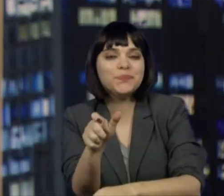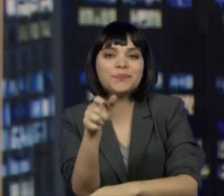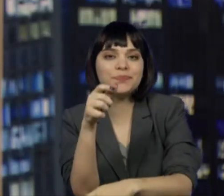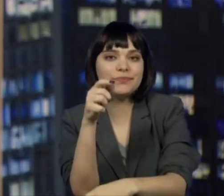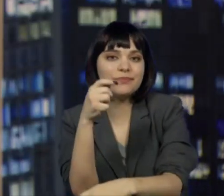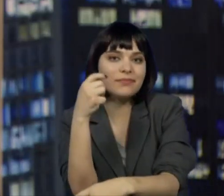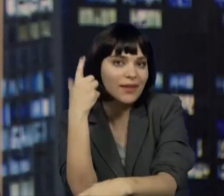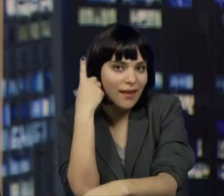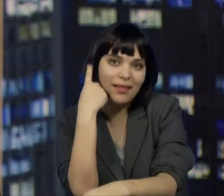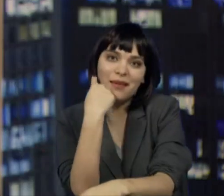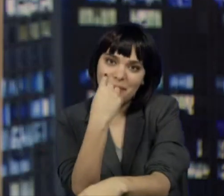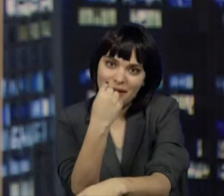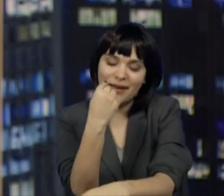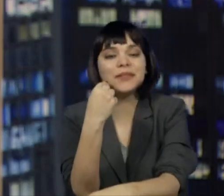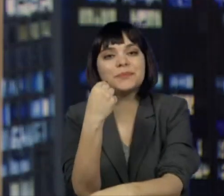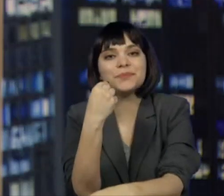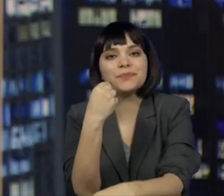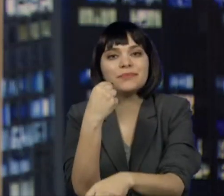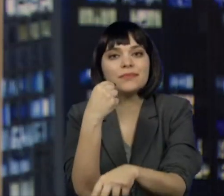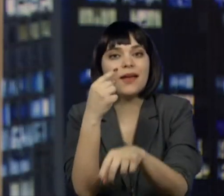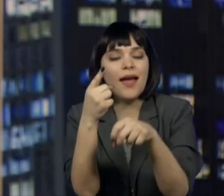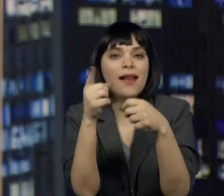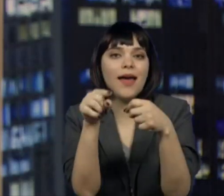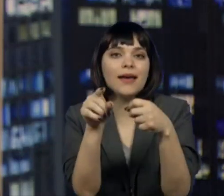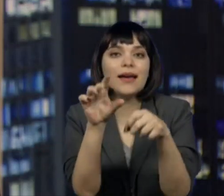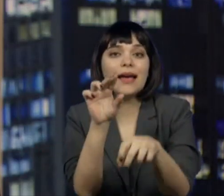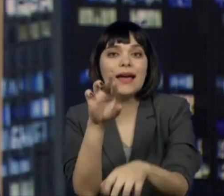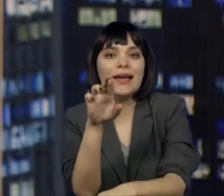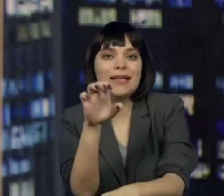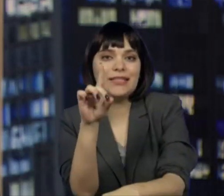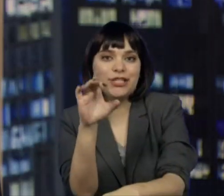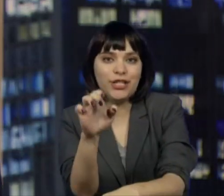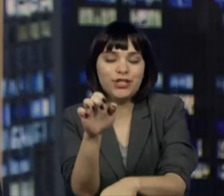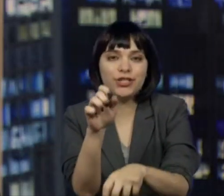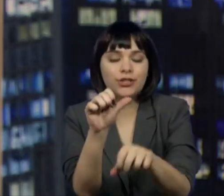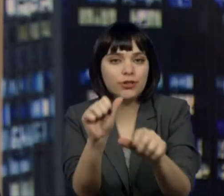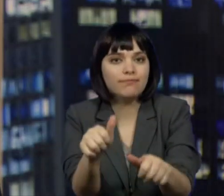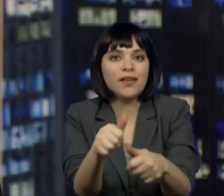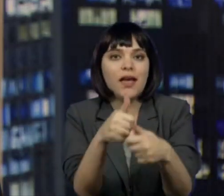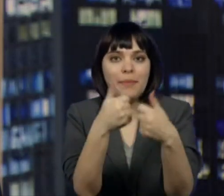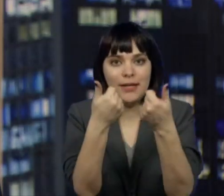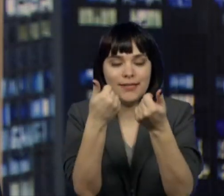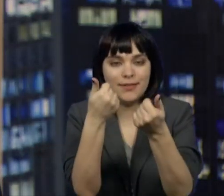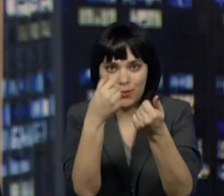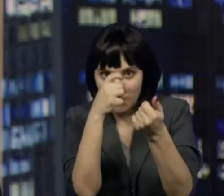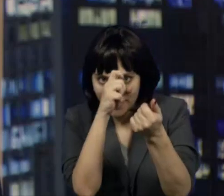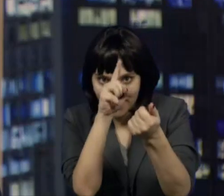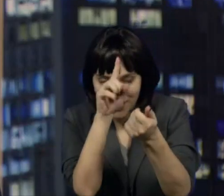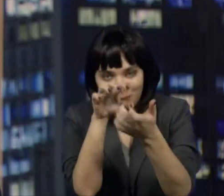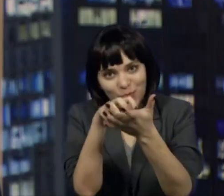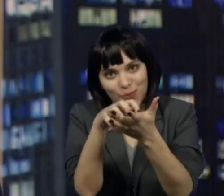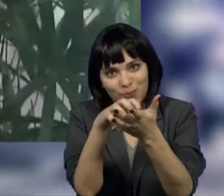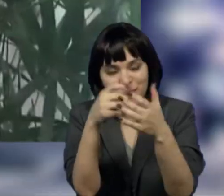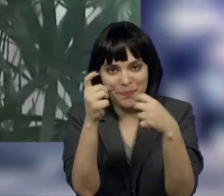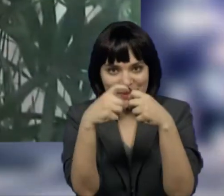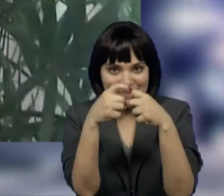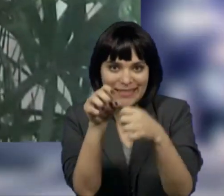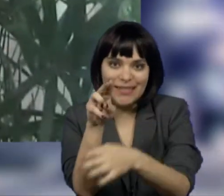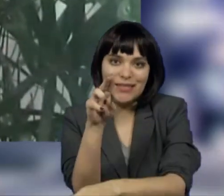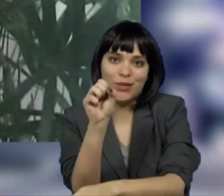Reabilitação Luiz Simontoro, uma instituição ligada à Faculdade de Medicina da USP, que atende pessoas com deficiência física.